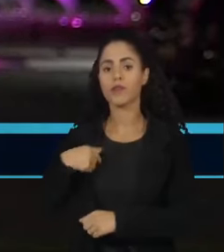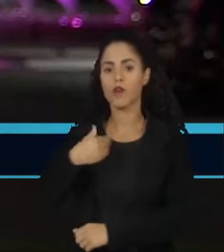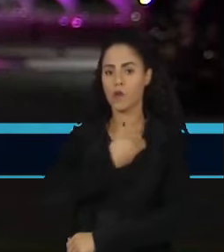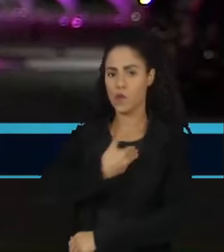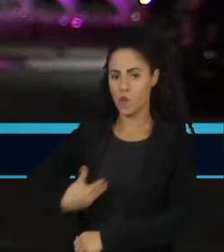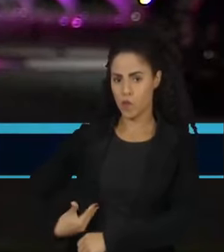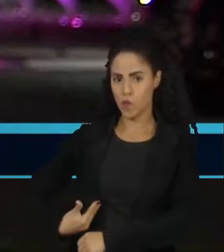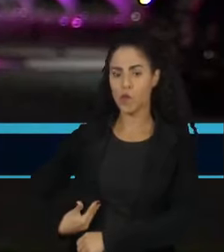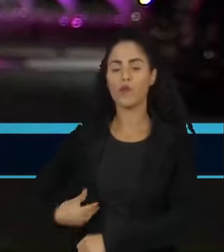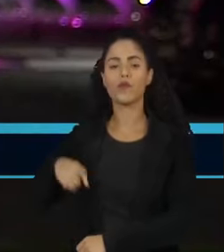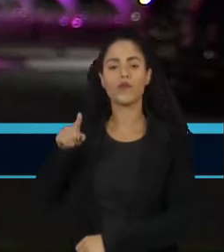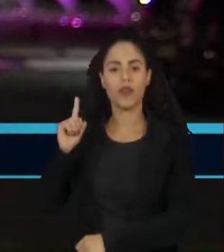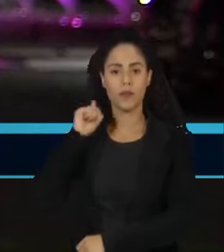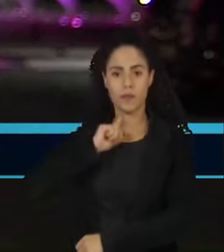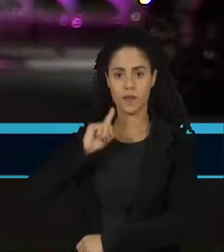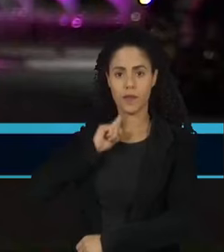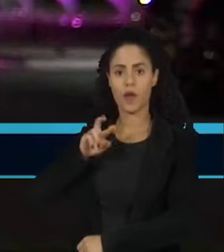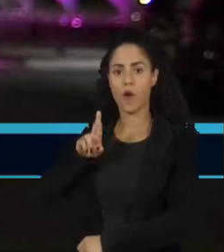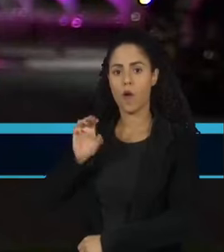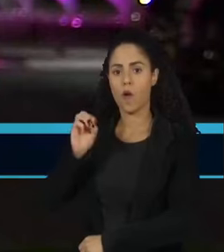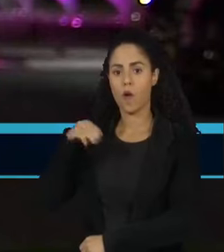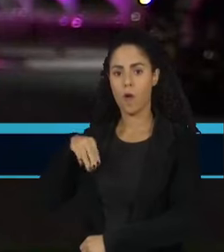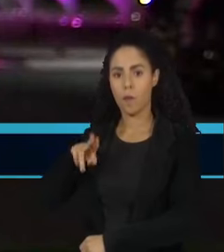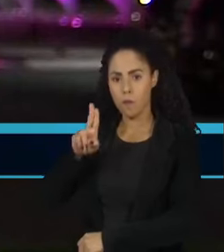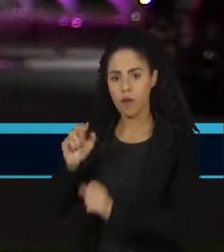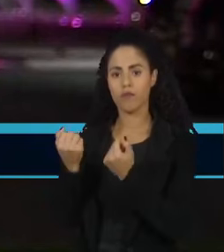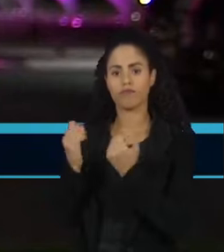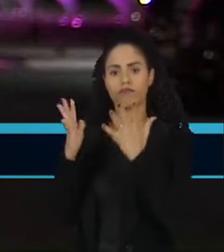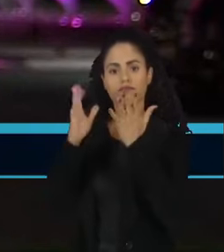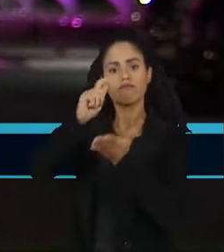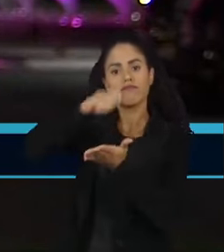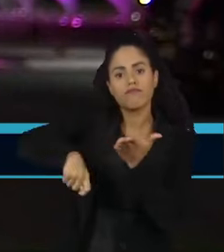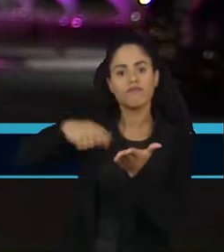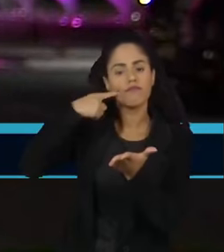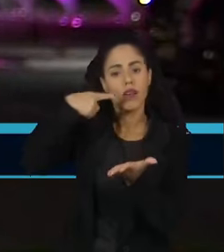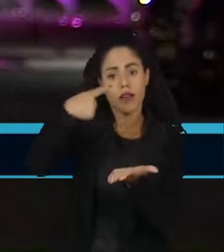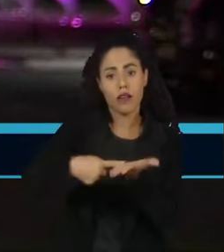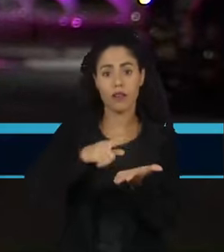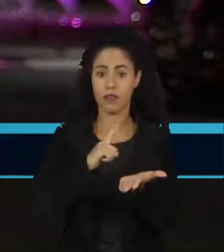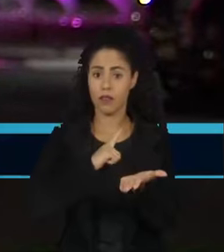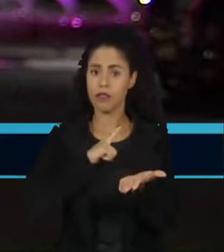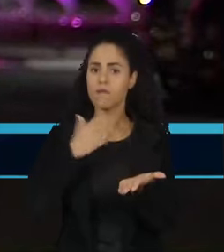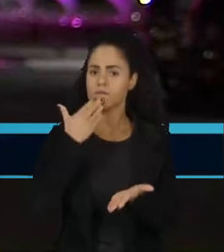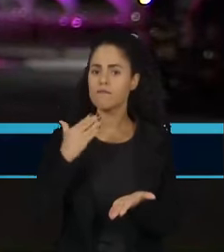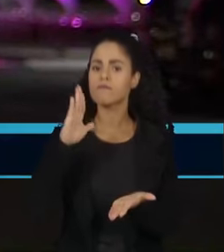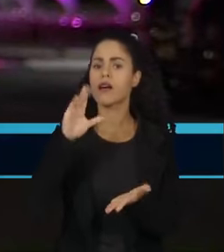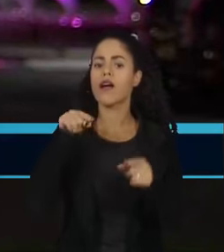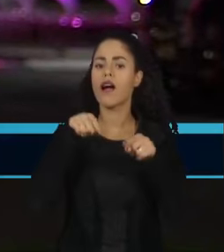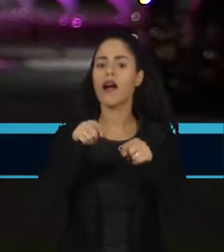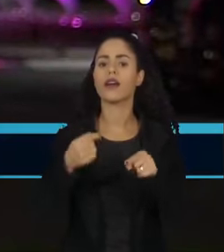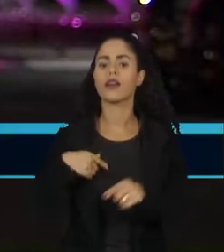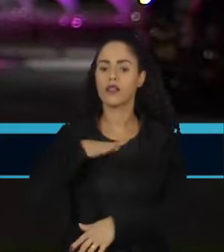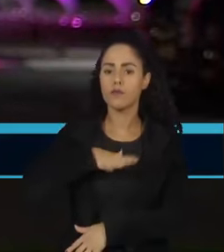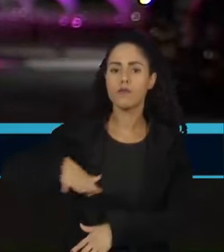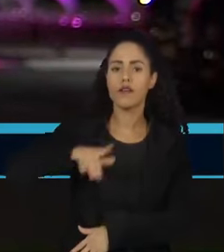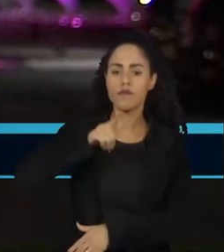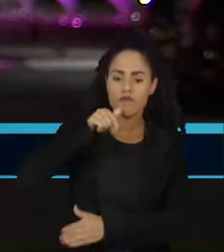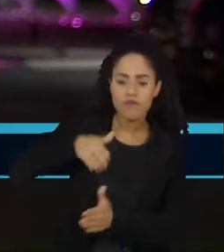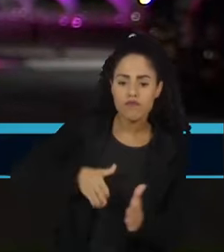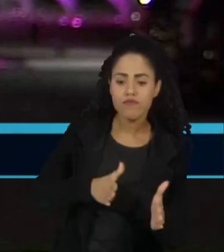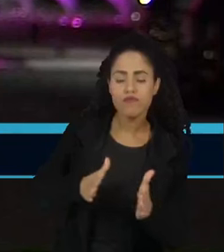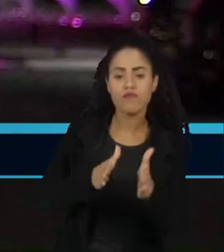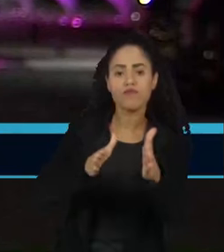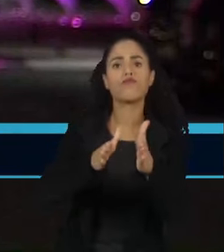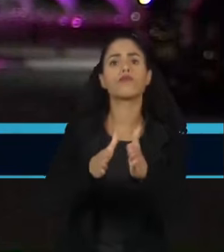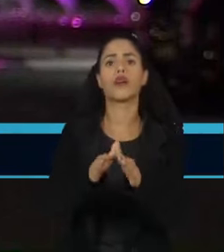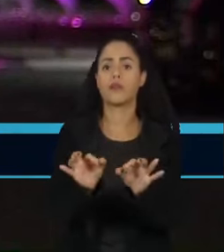governador de Minas Gerais, Romeu Zema, celebrou a assinatura do acordo e prometeu que a bacia do Rio Doce vai ser